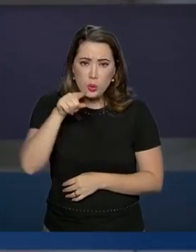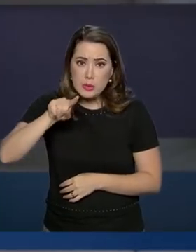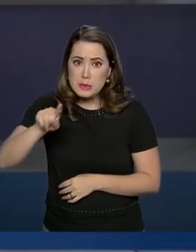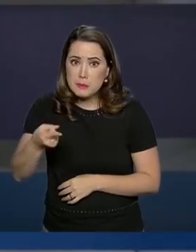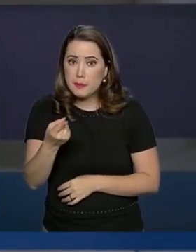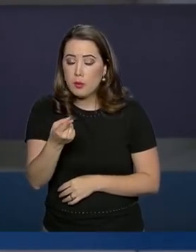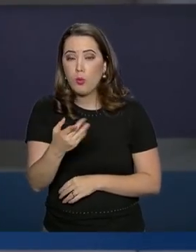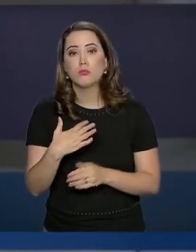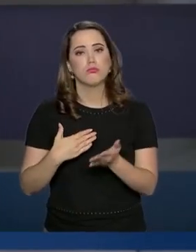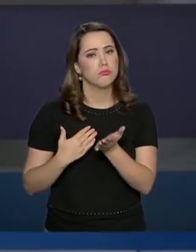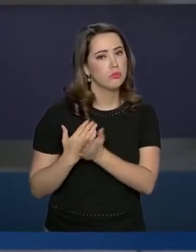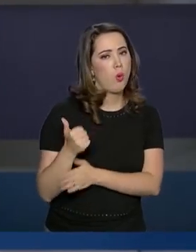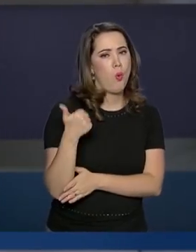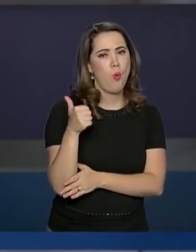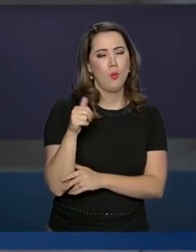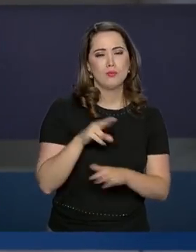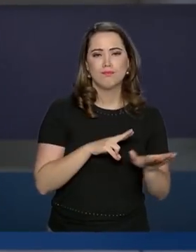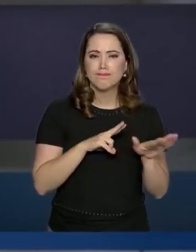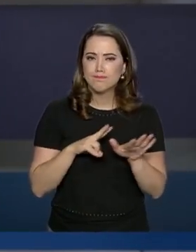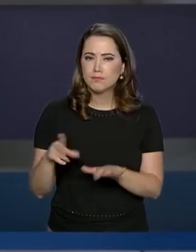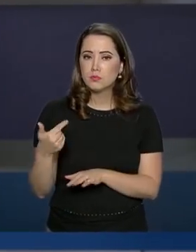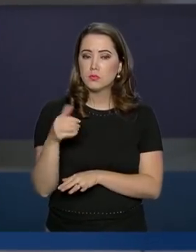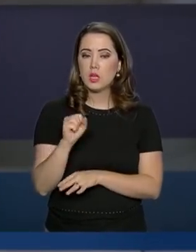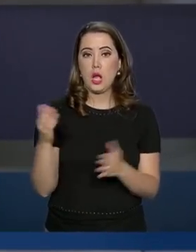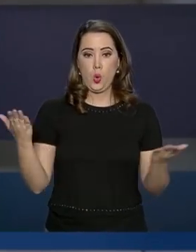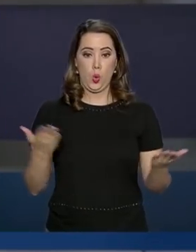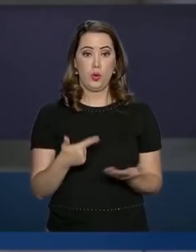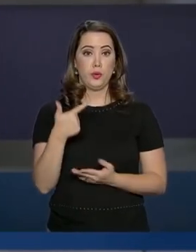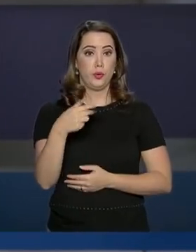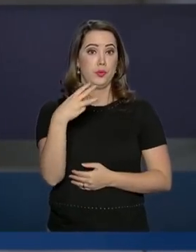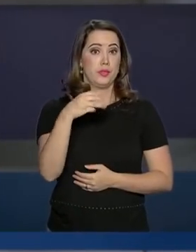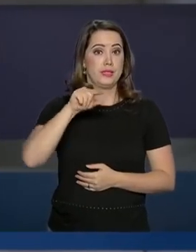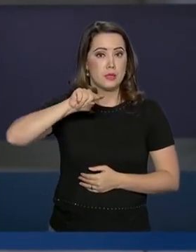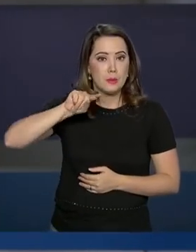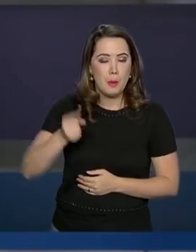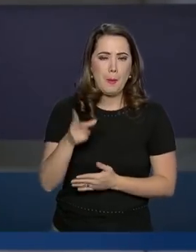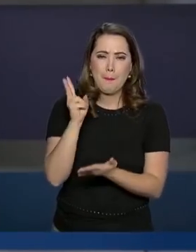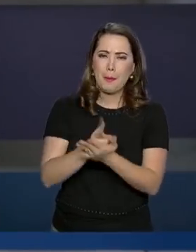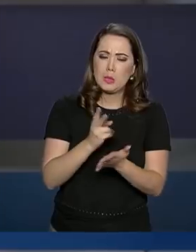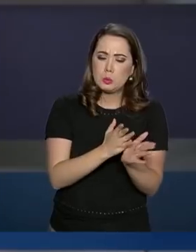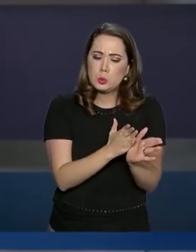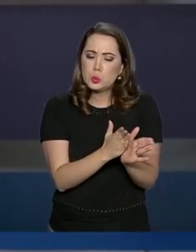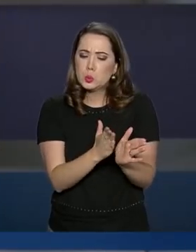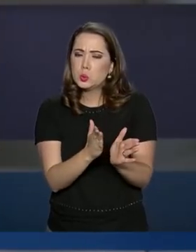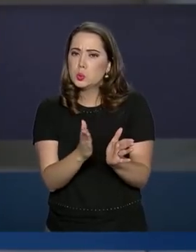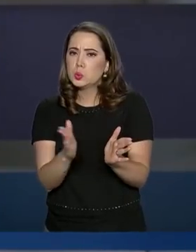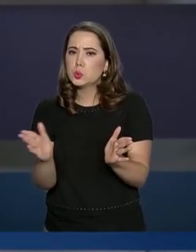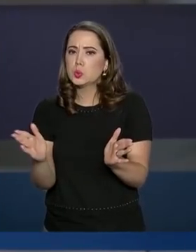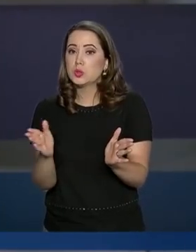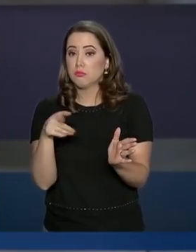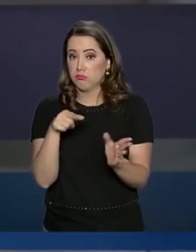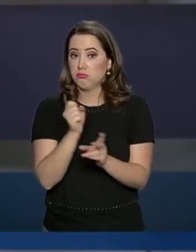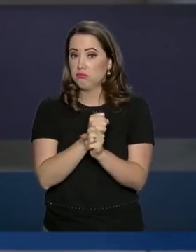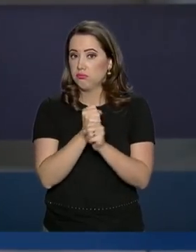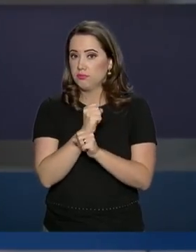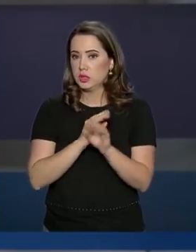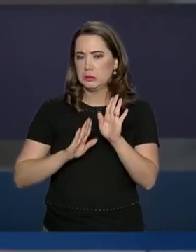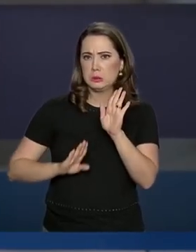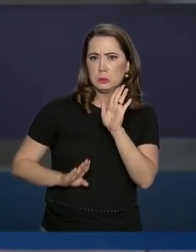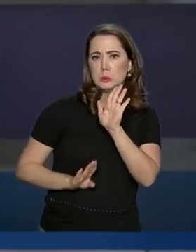primeiras 11 semanas de 2018 para quase 230.000 no mesmo período deste ano. O aumento chega a